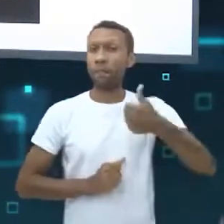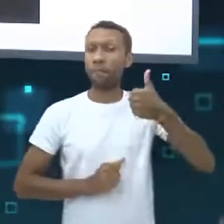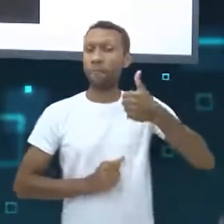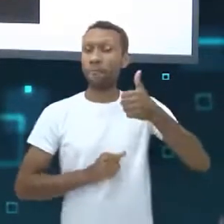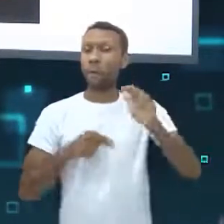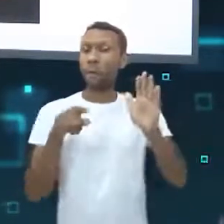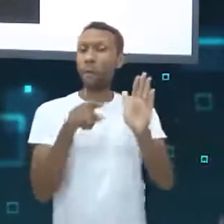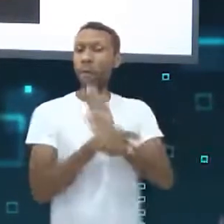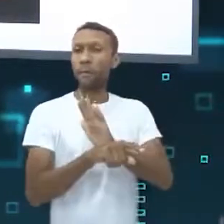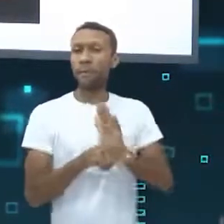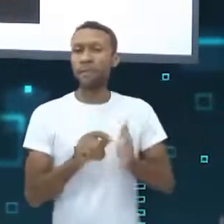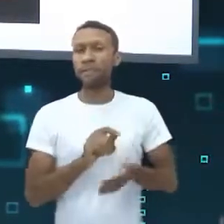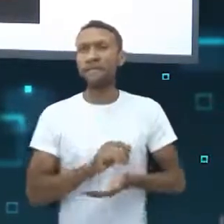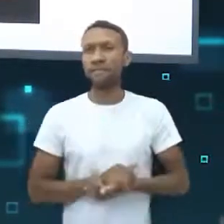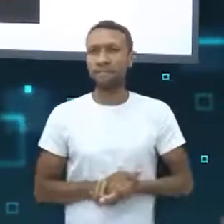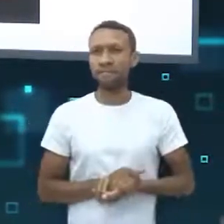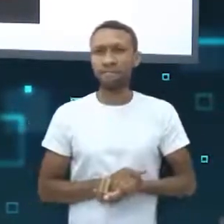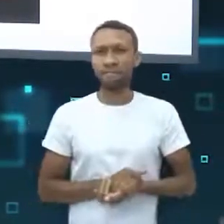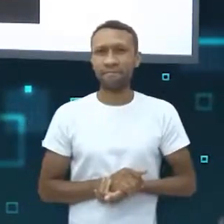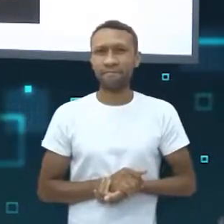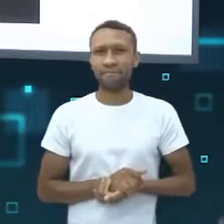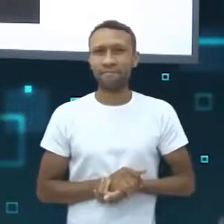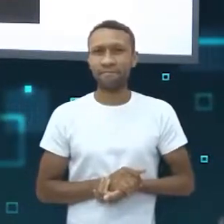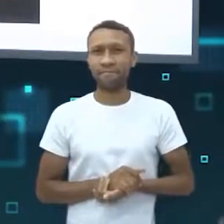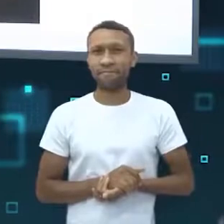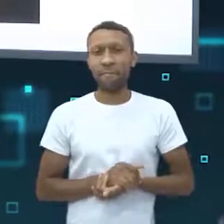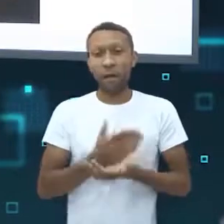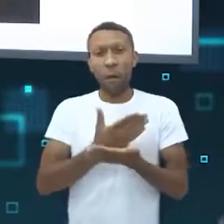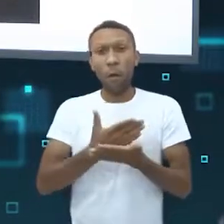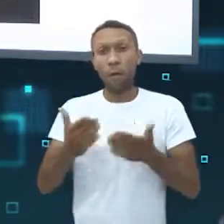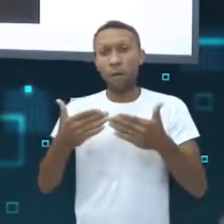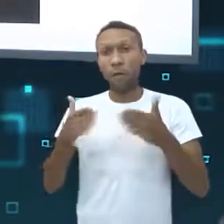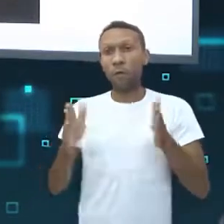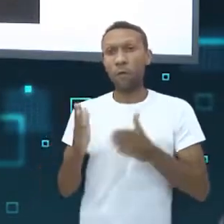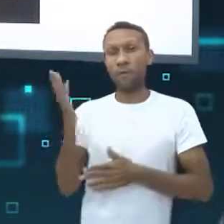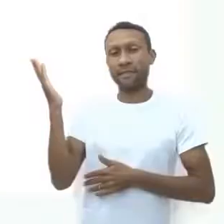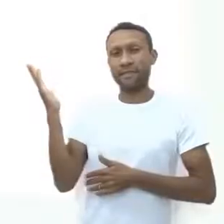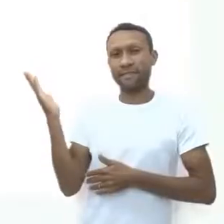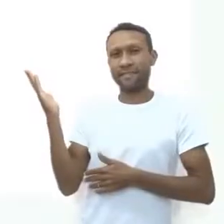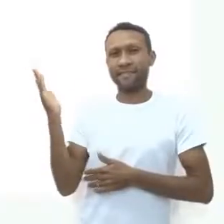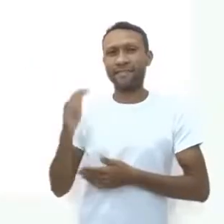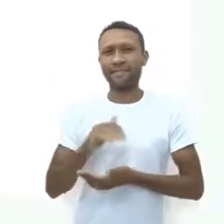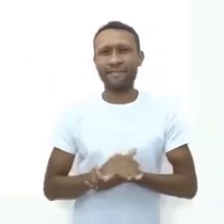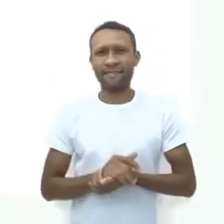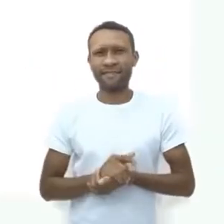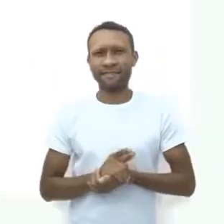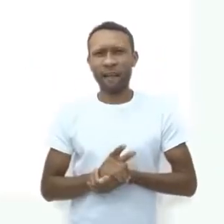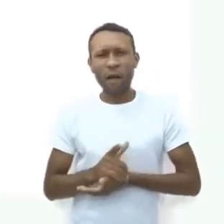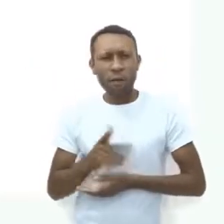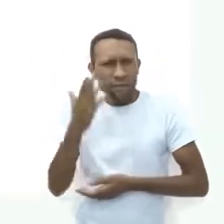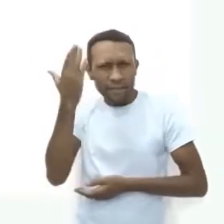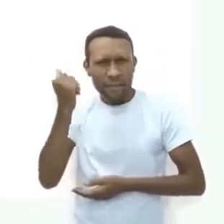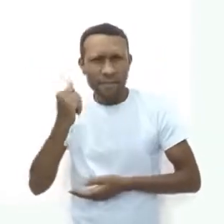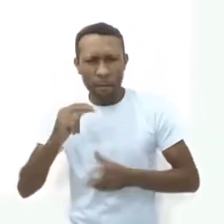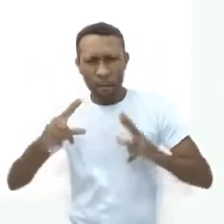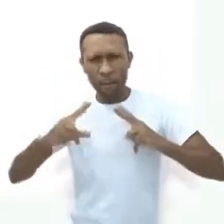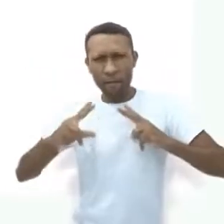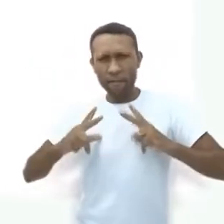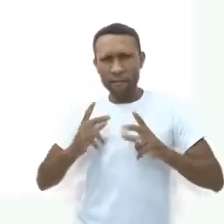pergunta, na verdade, a abertura do nosso jogo é essa aqui. Você manja de privacidade online?